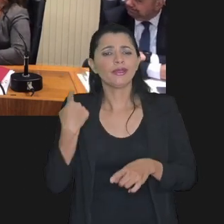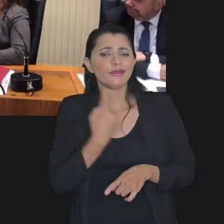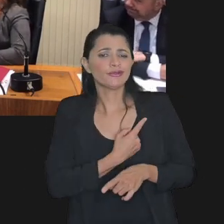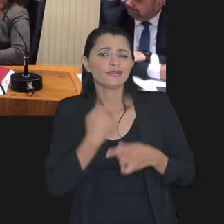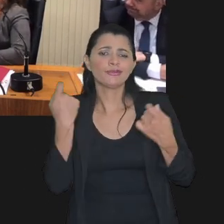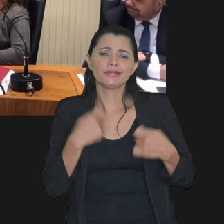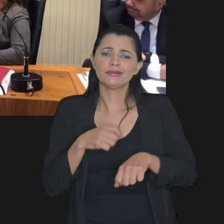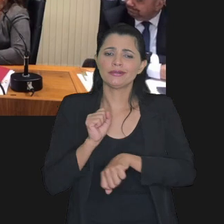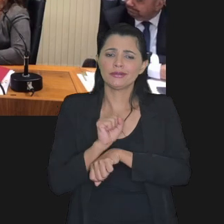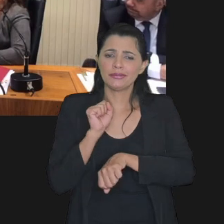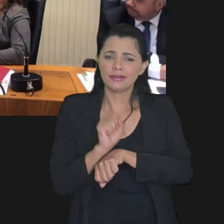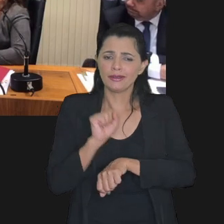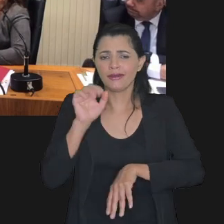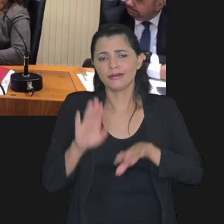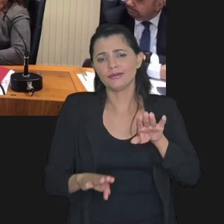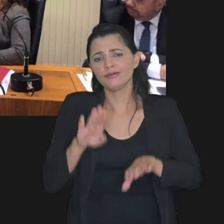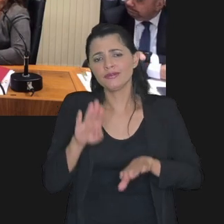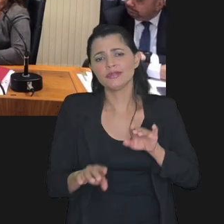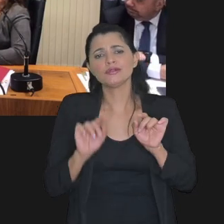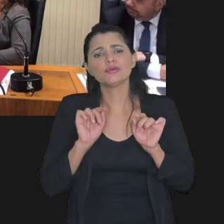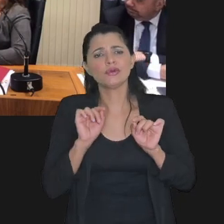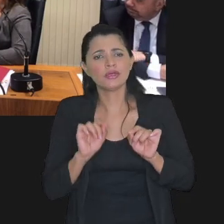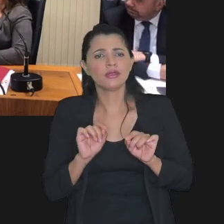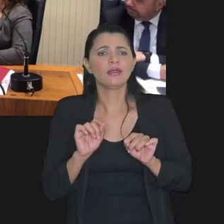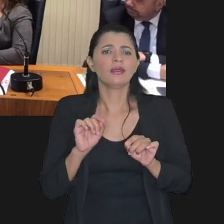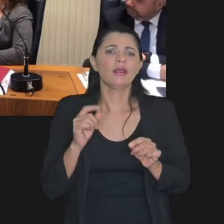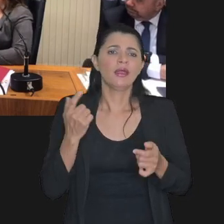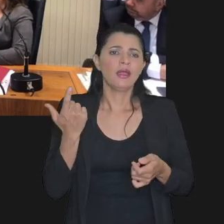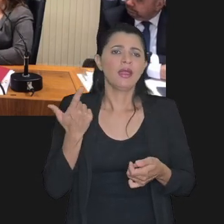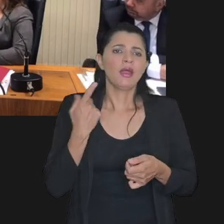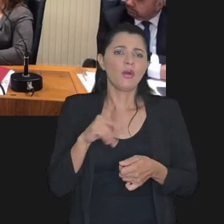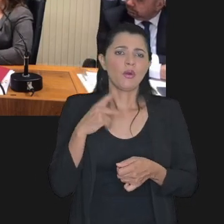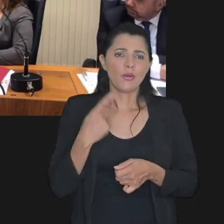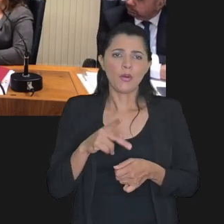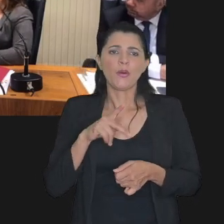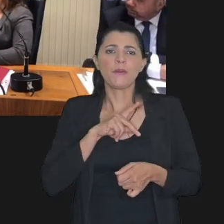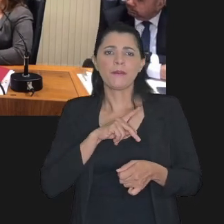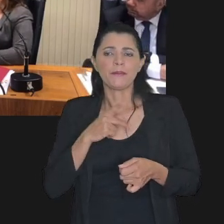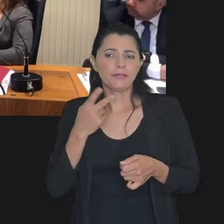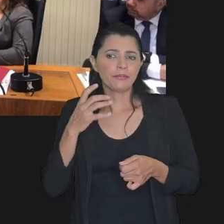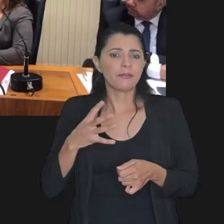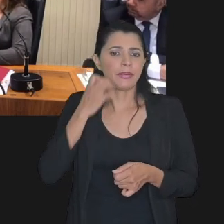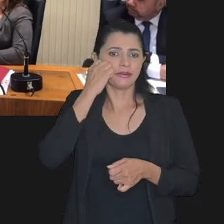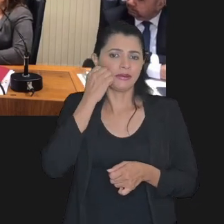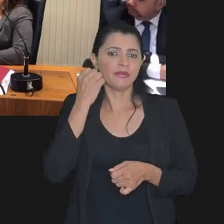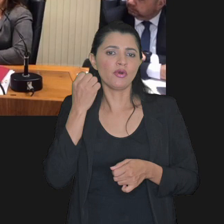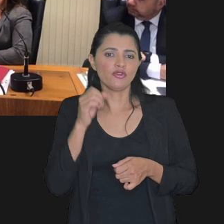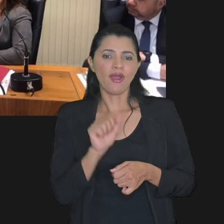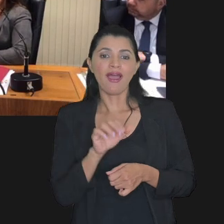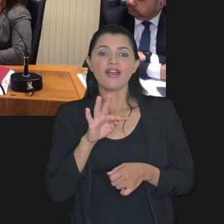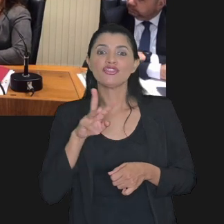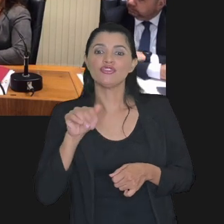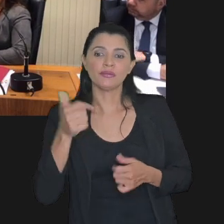a gente tem que esperar às vezes a liquidação do patrimônio ativo para analisar se é caso